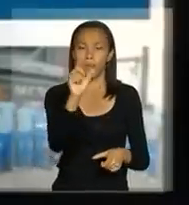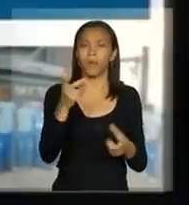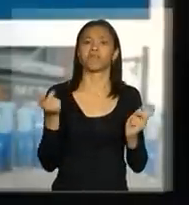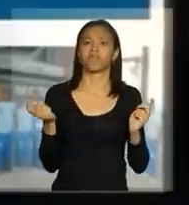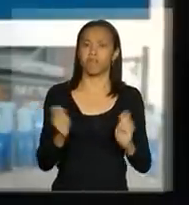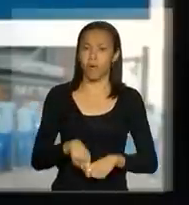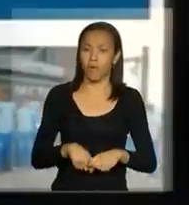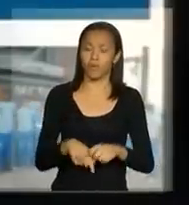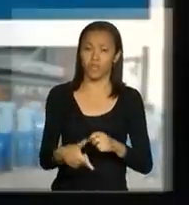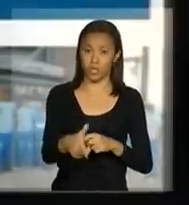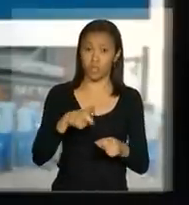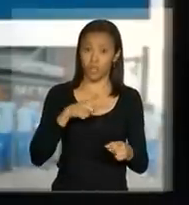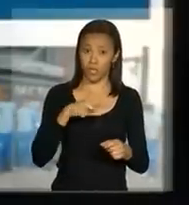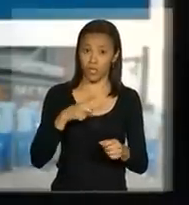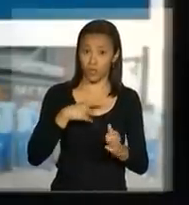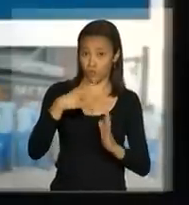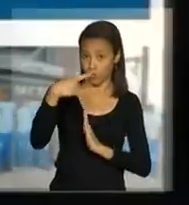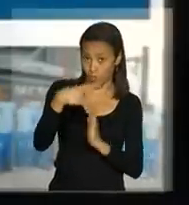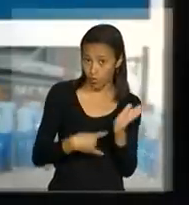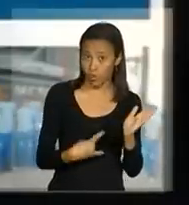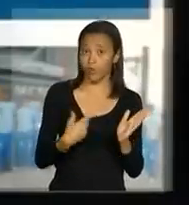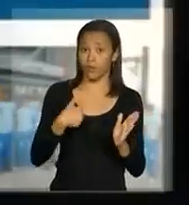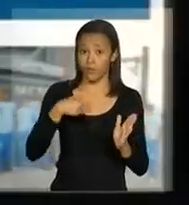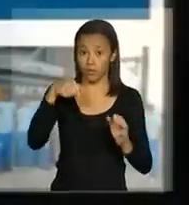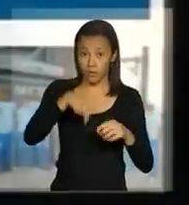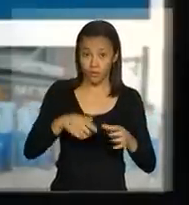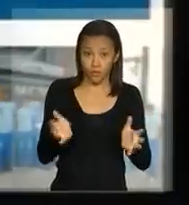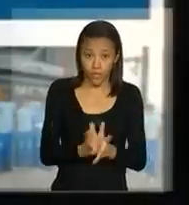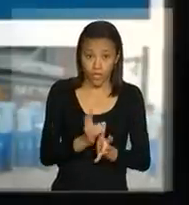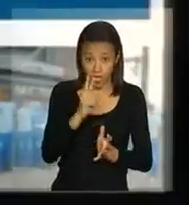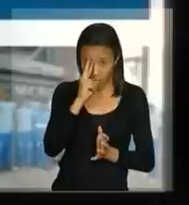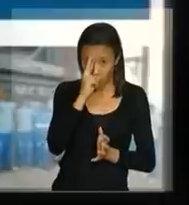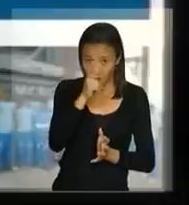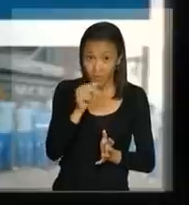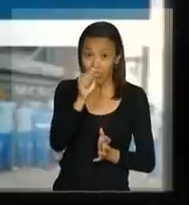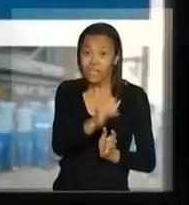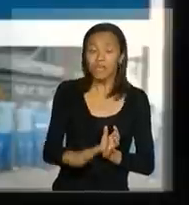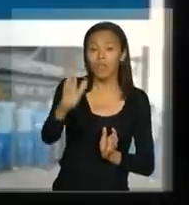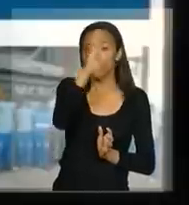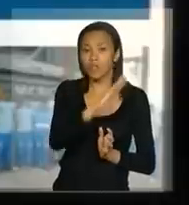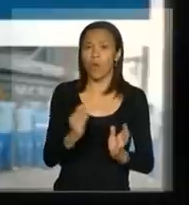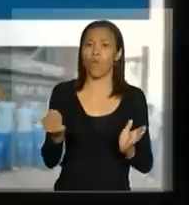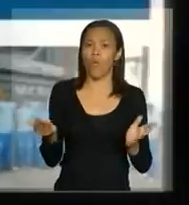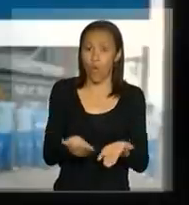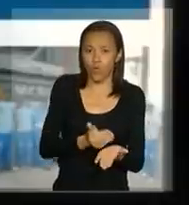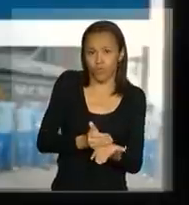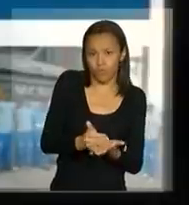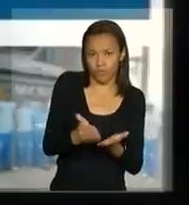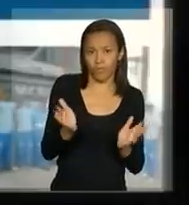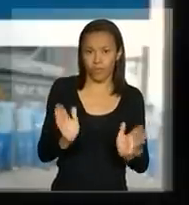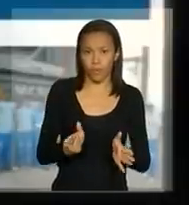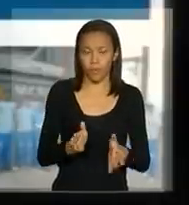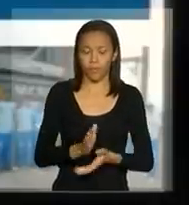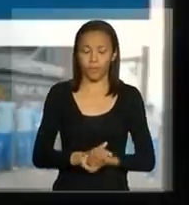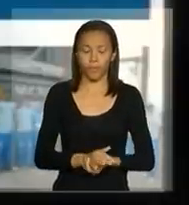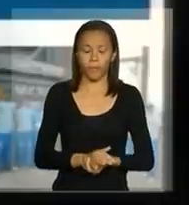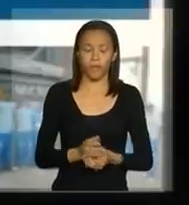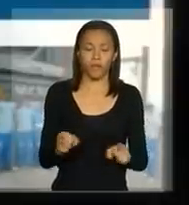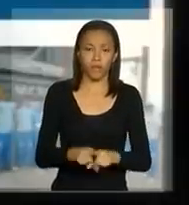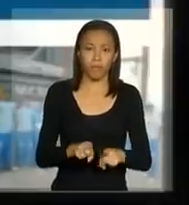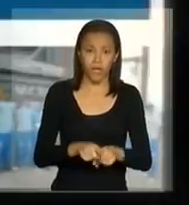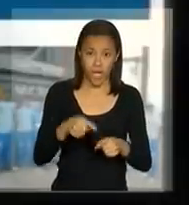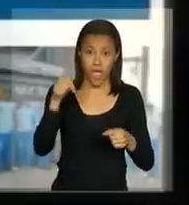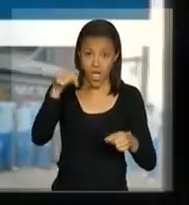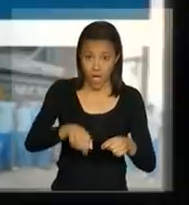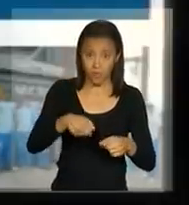acionamento, do protocolo de acionamento da Força Nacional de Defesa Civil, que foi construída a partir de hoje. E, além disso, esse